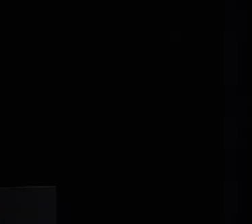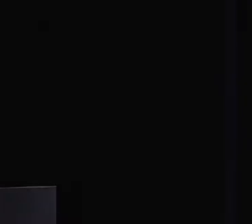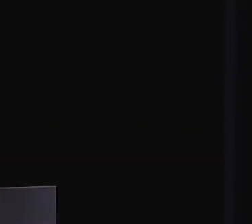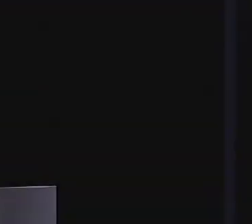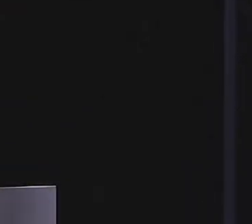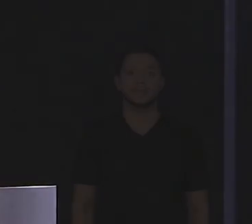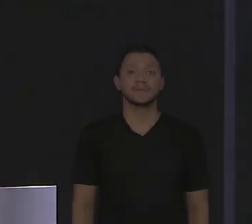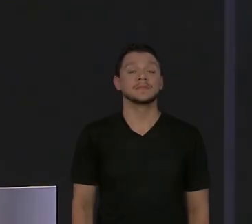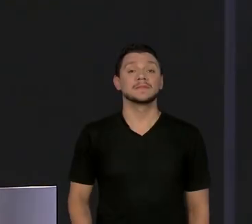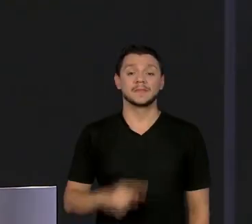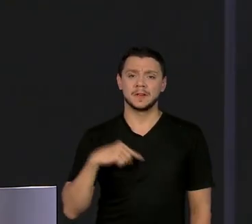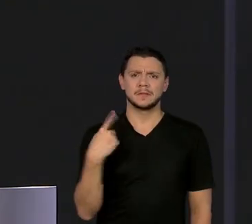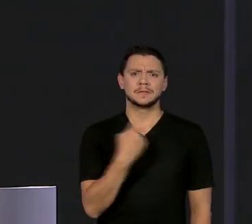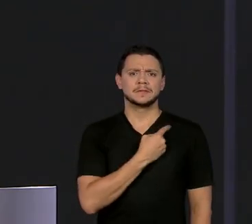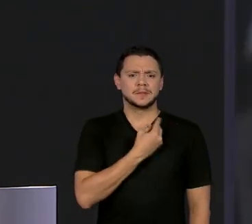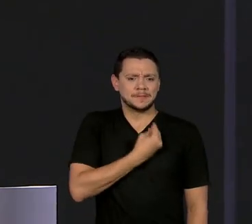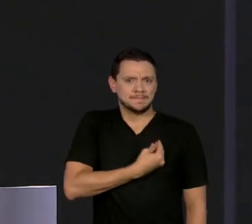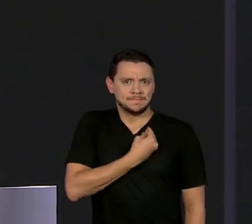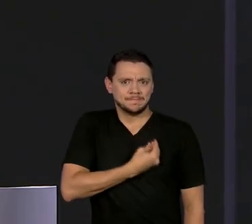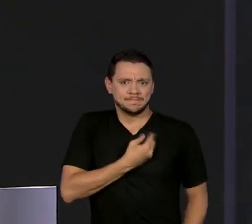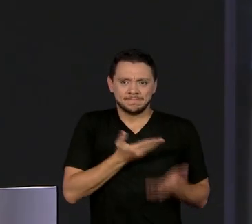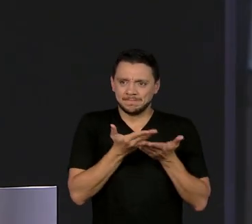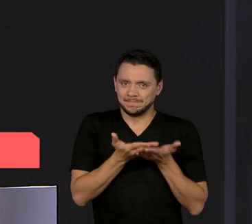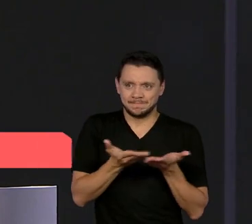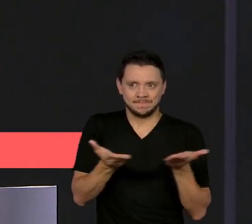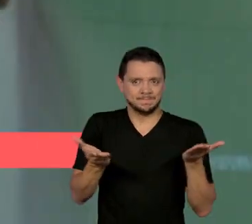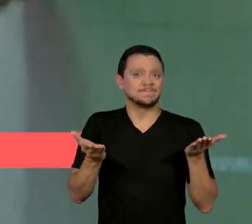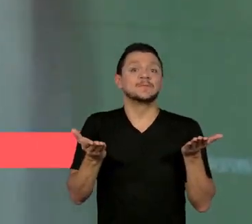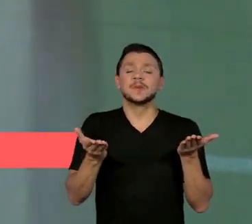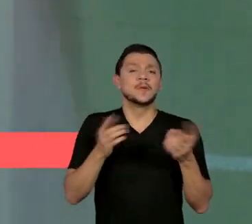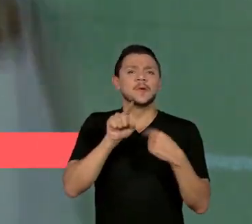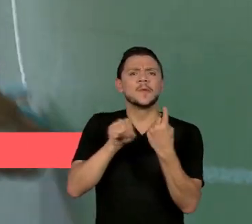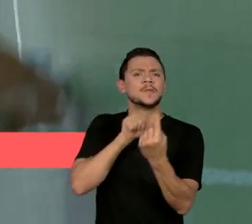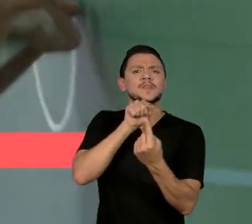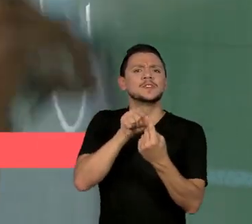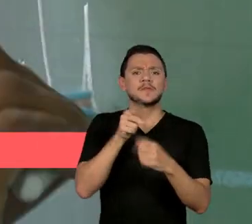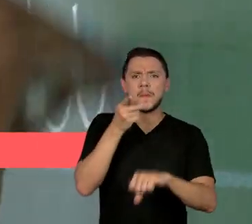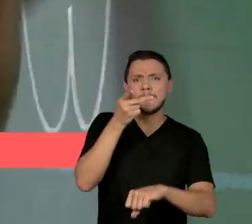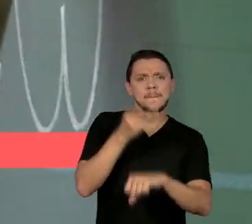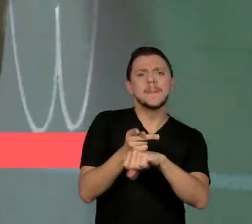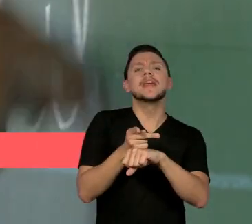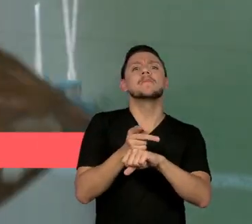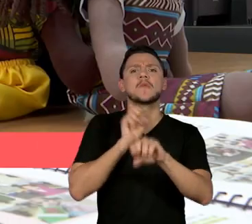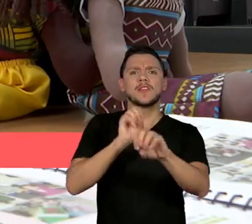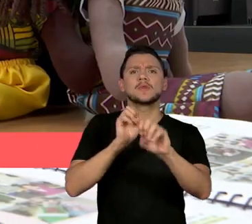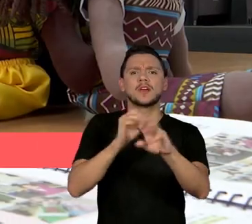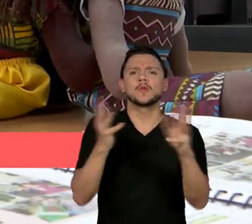Estamos aqui neste momento para o Prêmio Educador em Destaque.